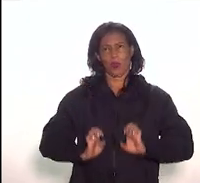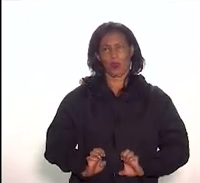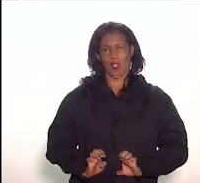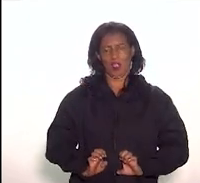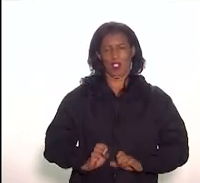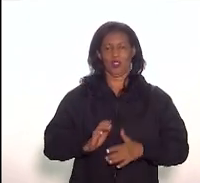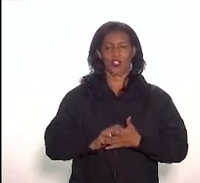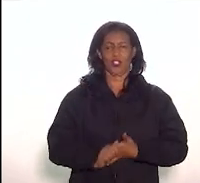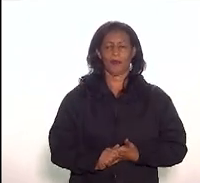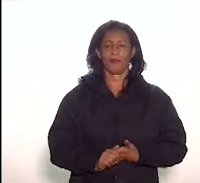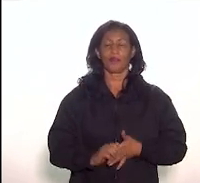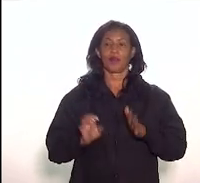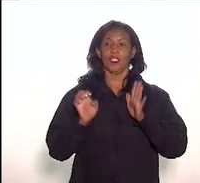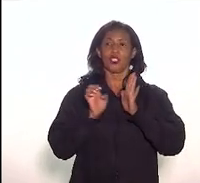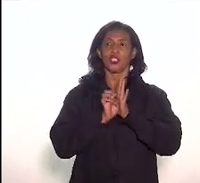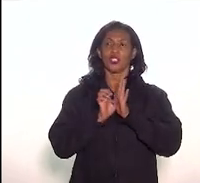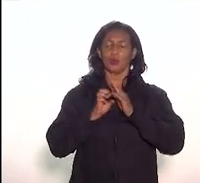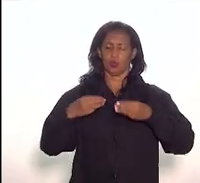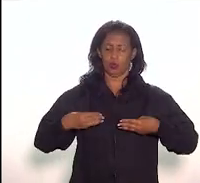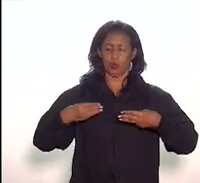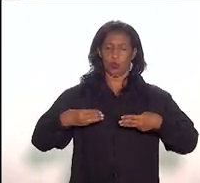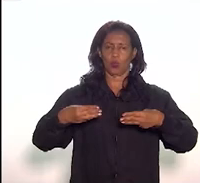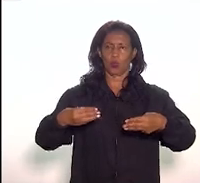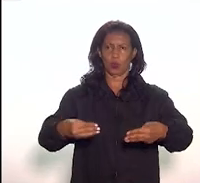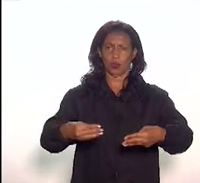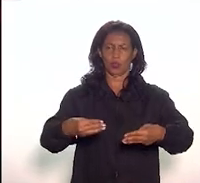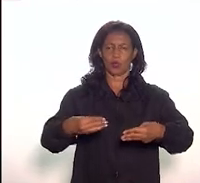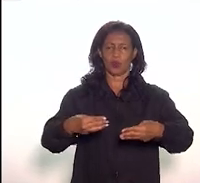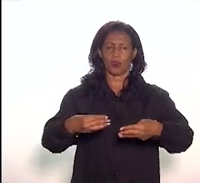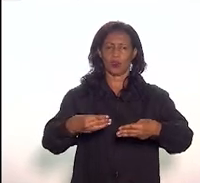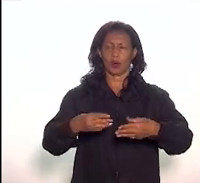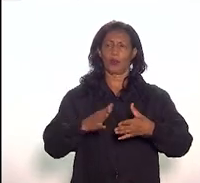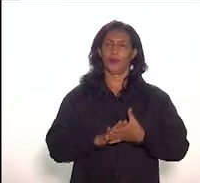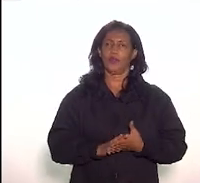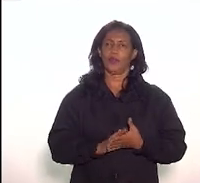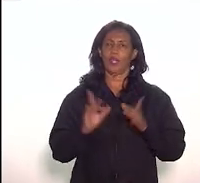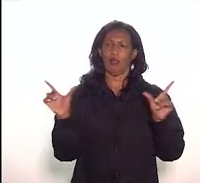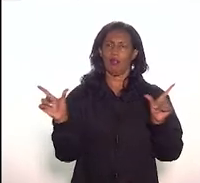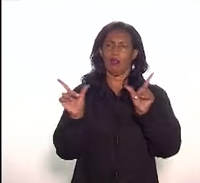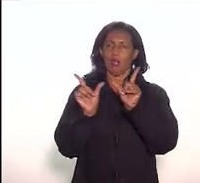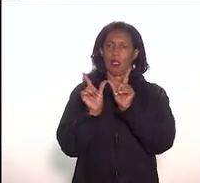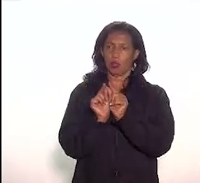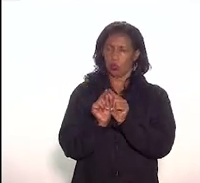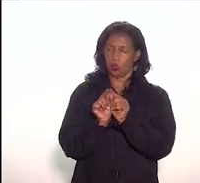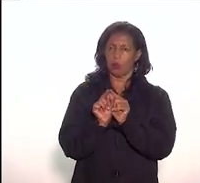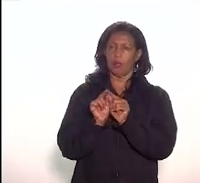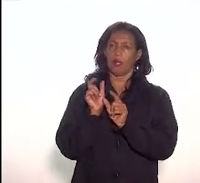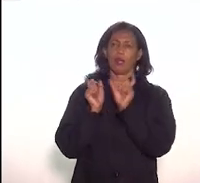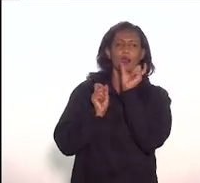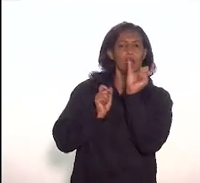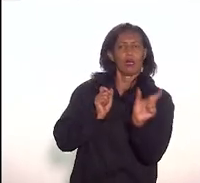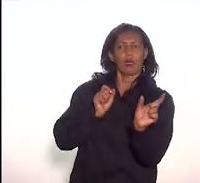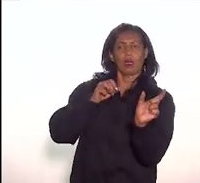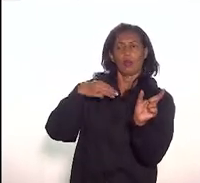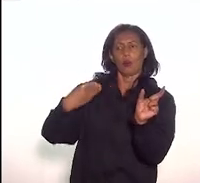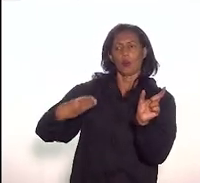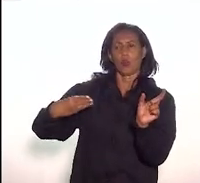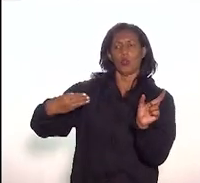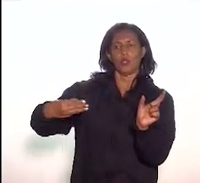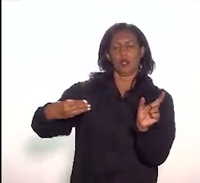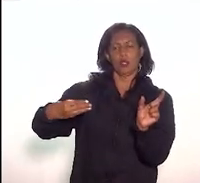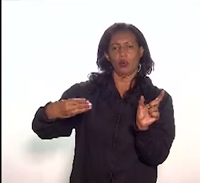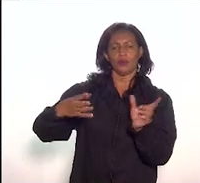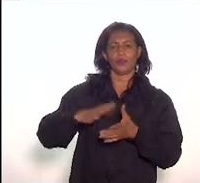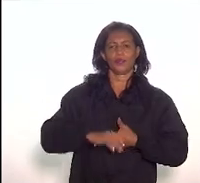citada, que criou o Estatuto dos Museus, essa definição de museus é bastante ampla e